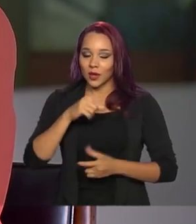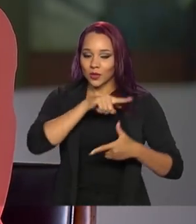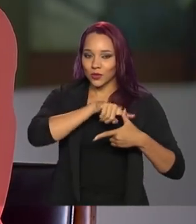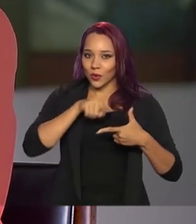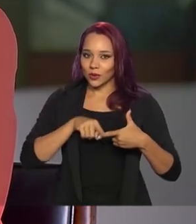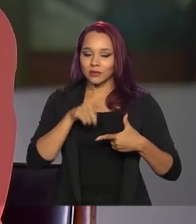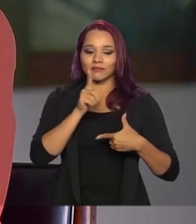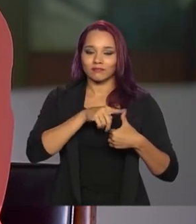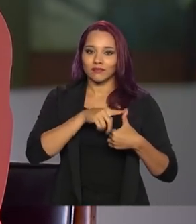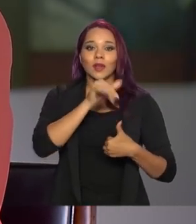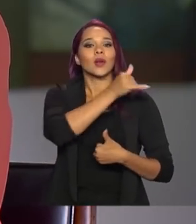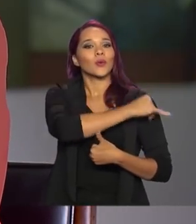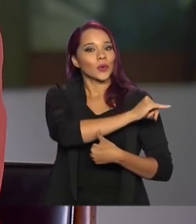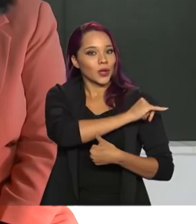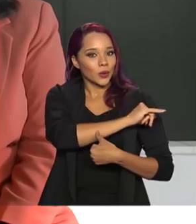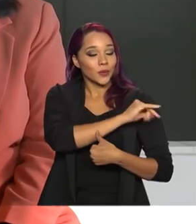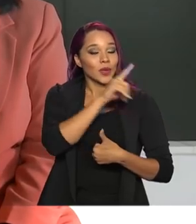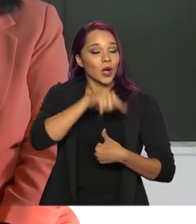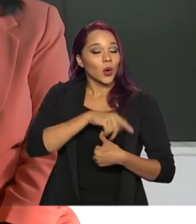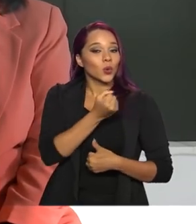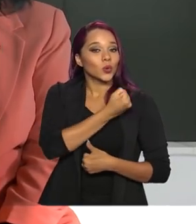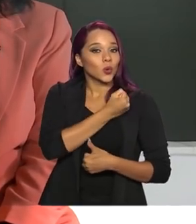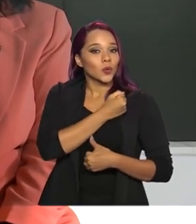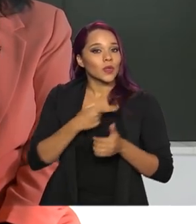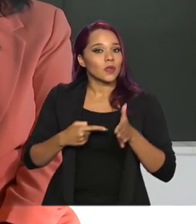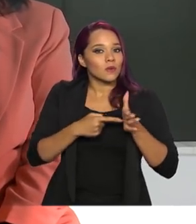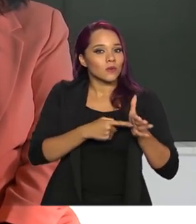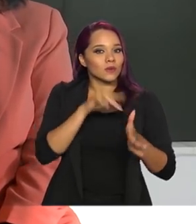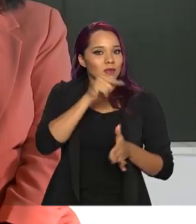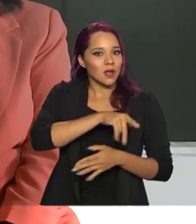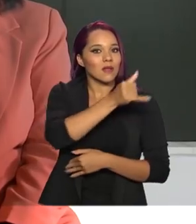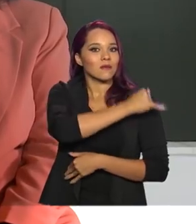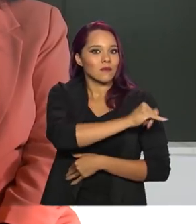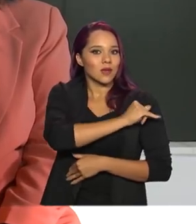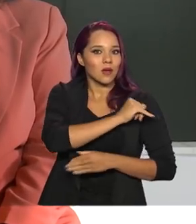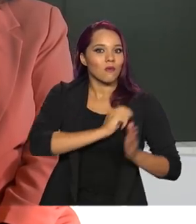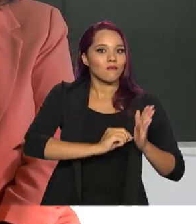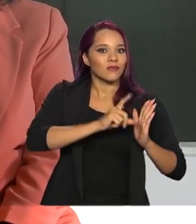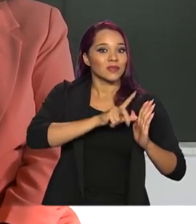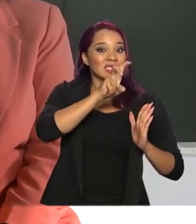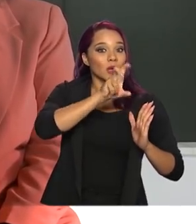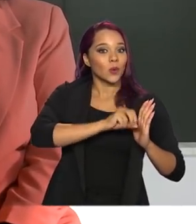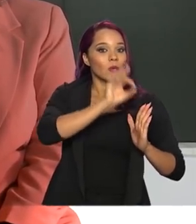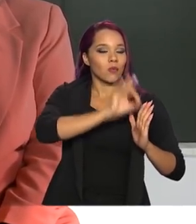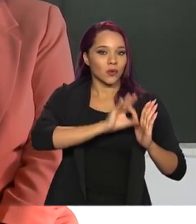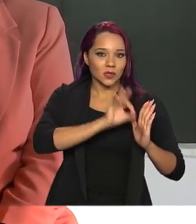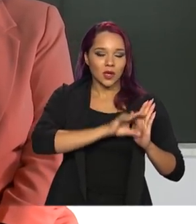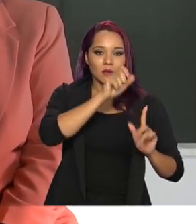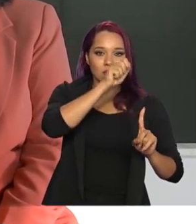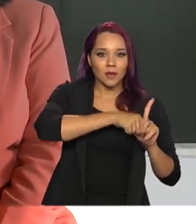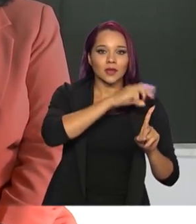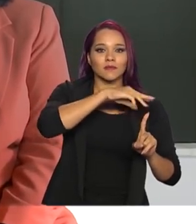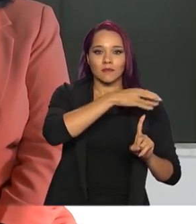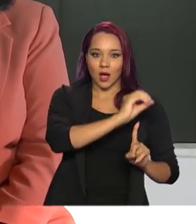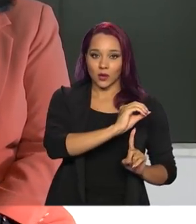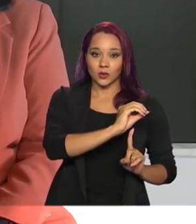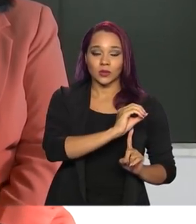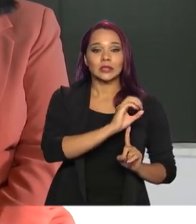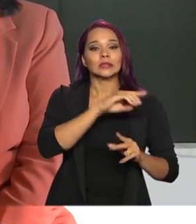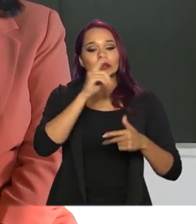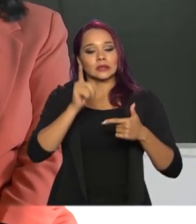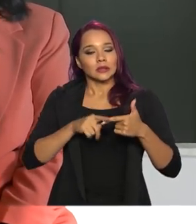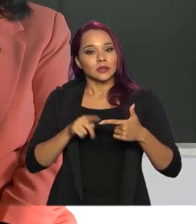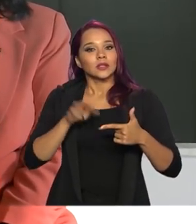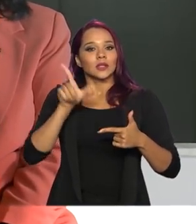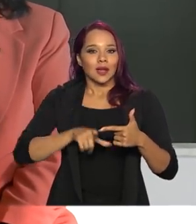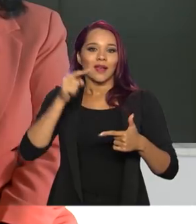Um é o Rio de Janeiro. O número de denúncias no Rio de Janeiro cresceu mais de 50% no mês de março. E nós temos